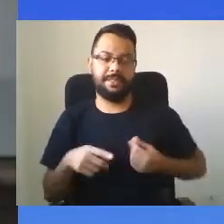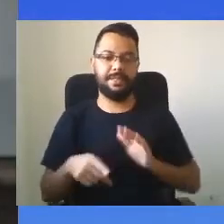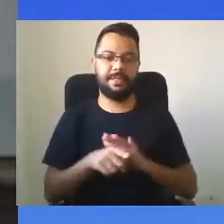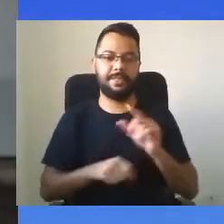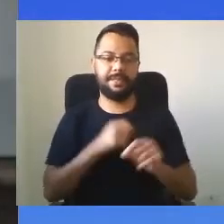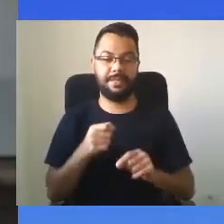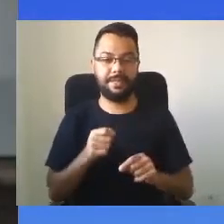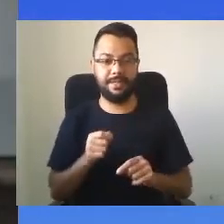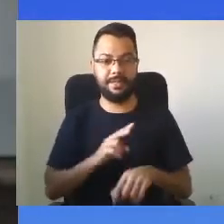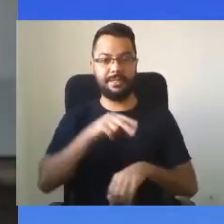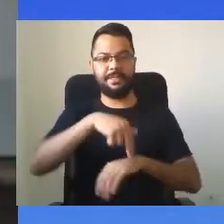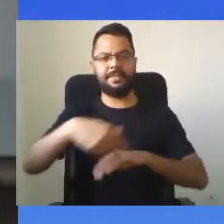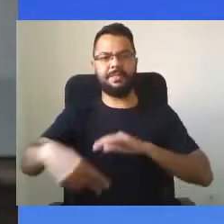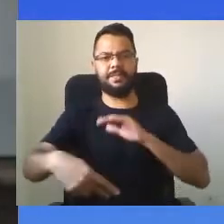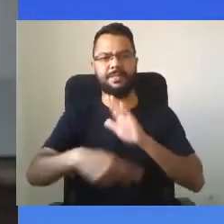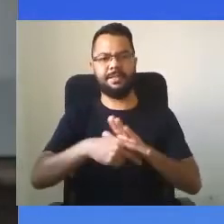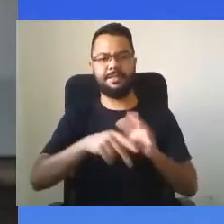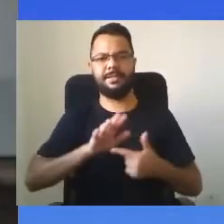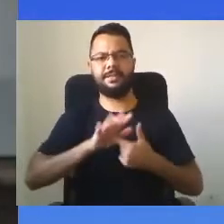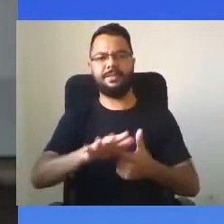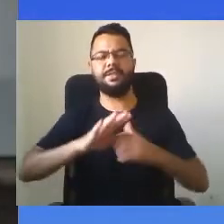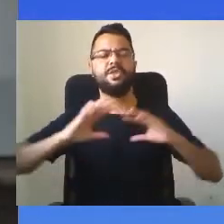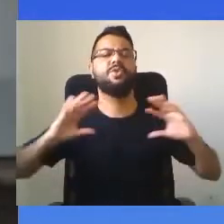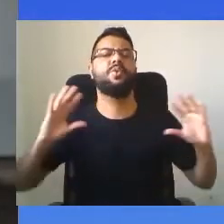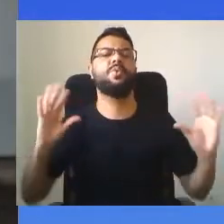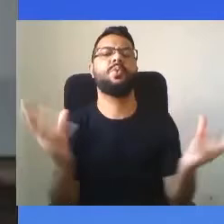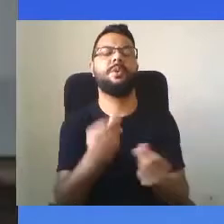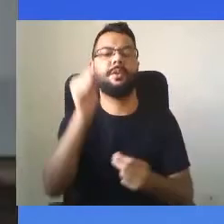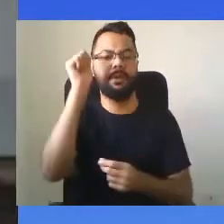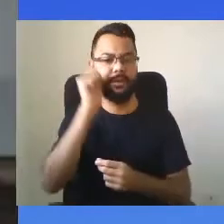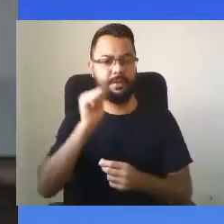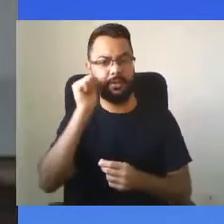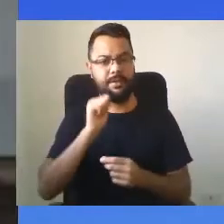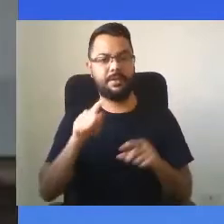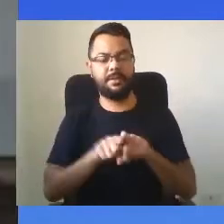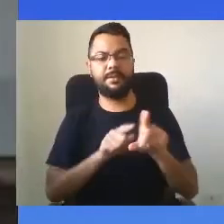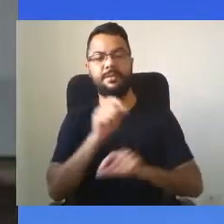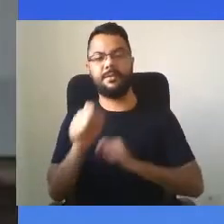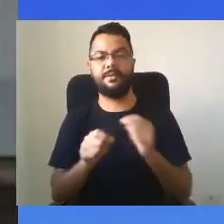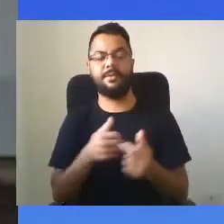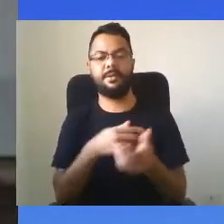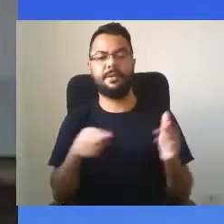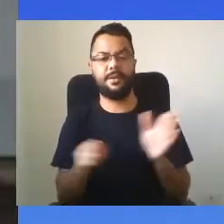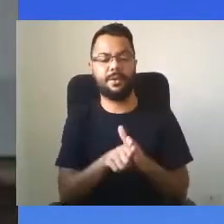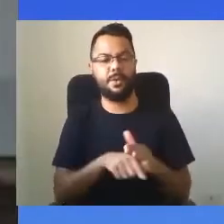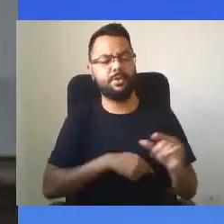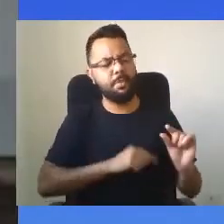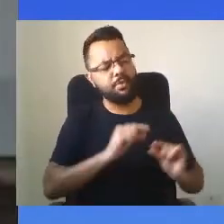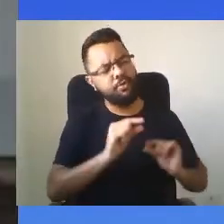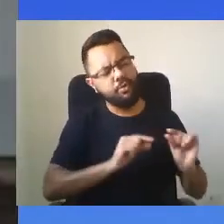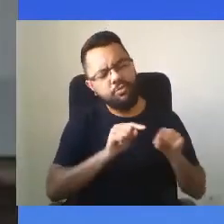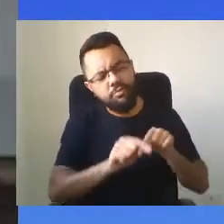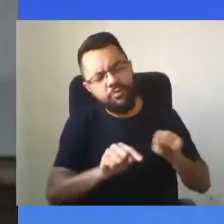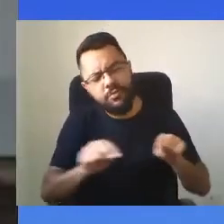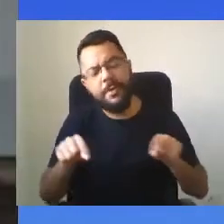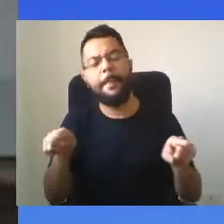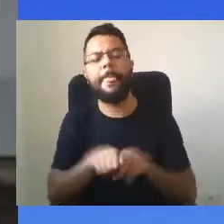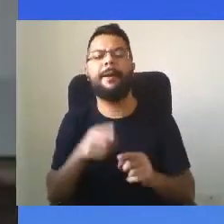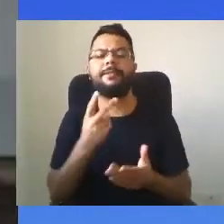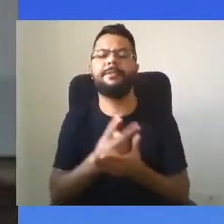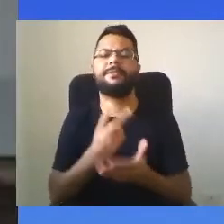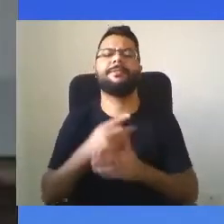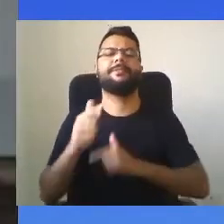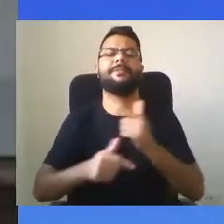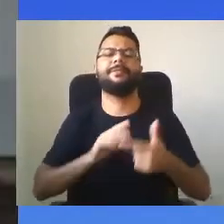todas as mulheres que nos pequenos e nos grandes atos fazem a diferença nas vidas das pessoas e ao seu